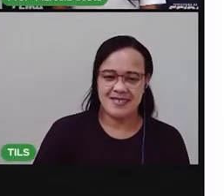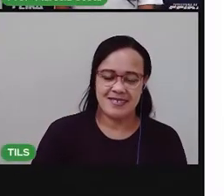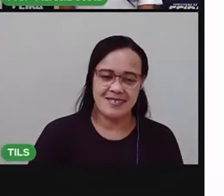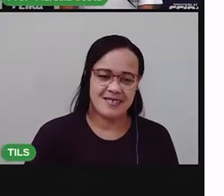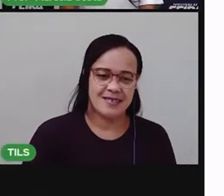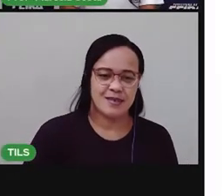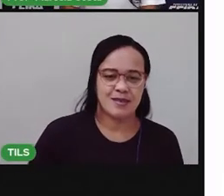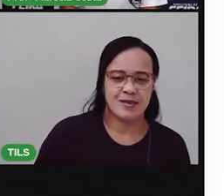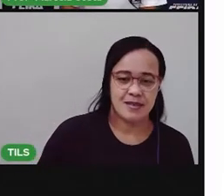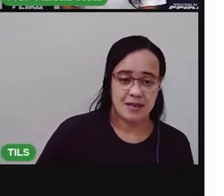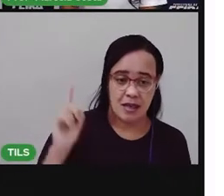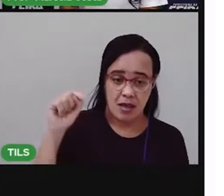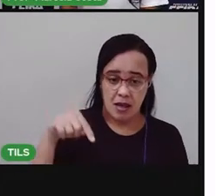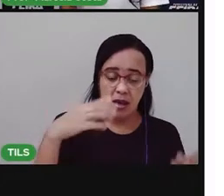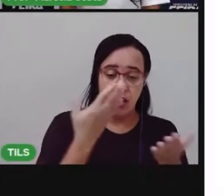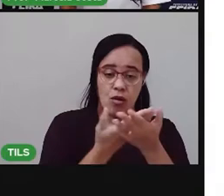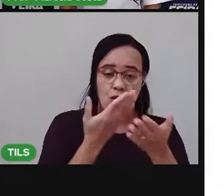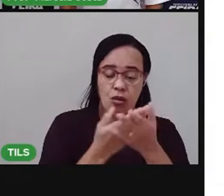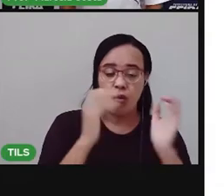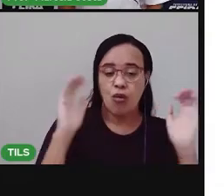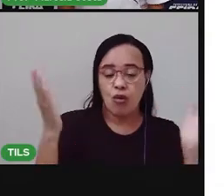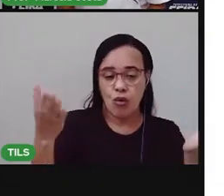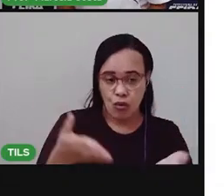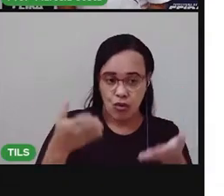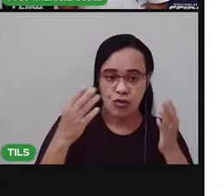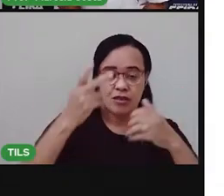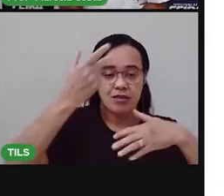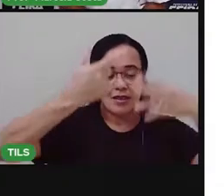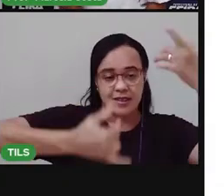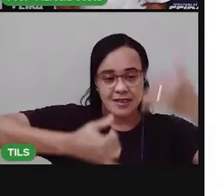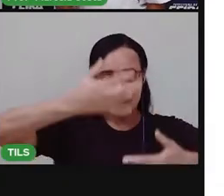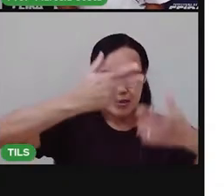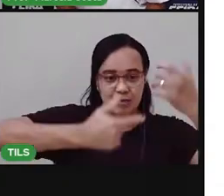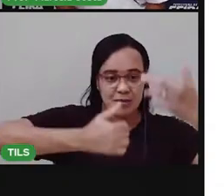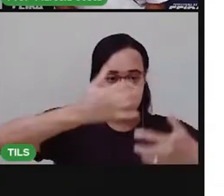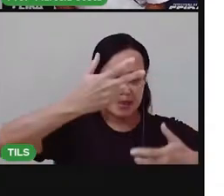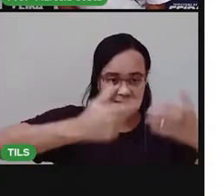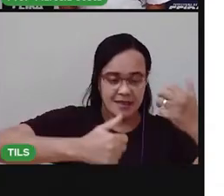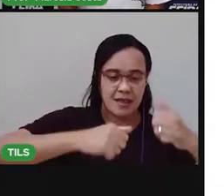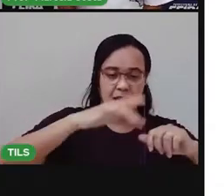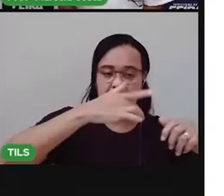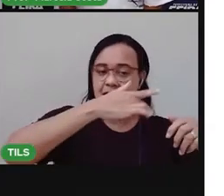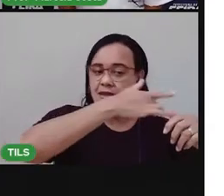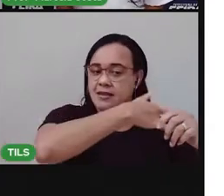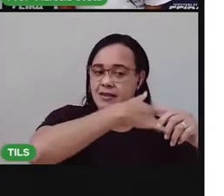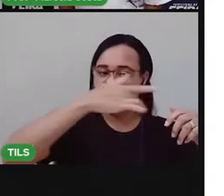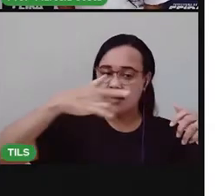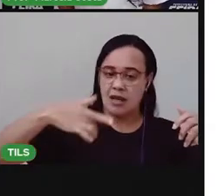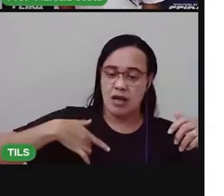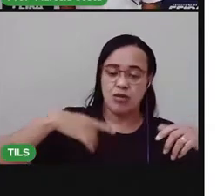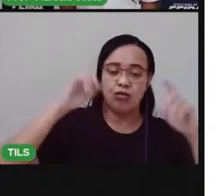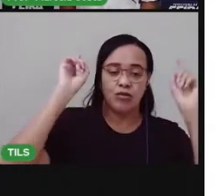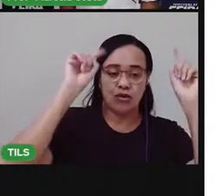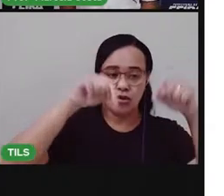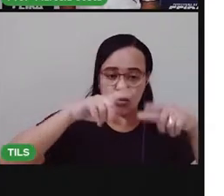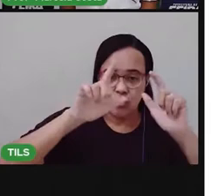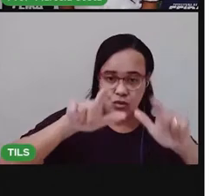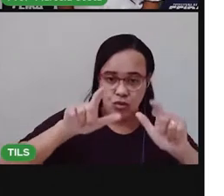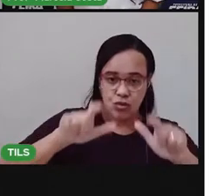então nessa aula de hoje a gente vai falar sobre saúde e o meio em que vivemos